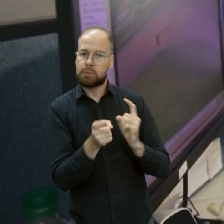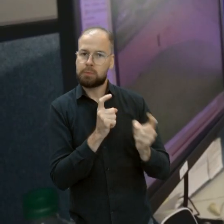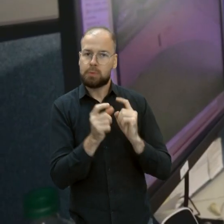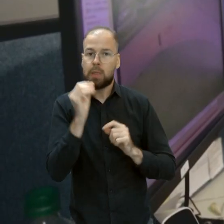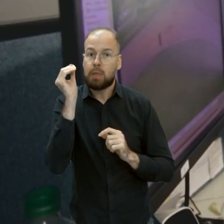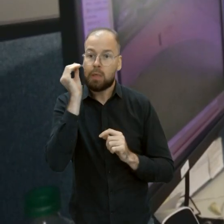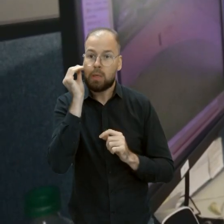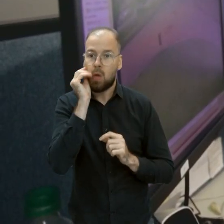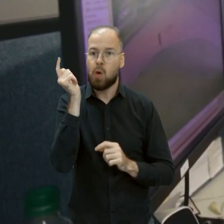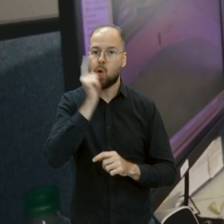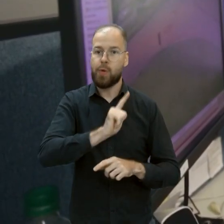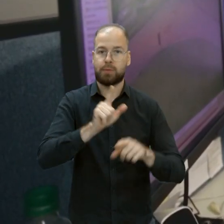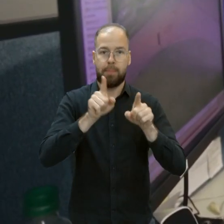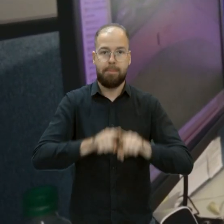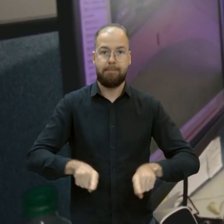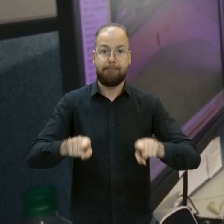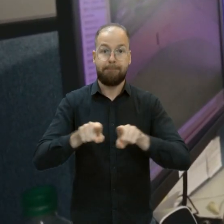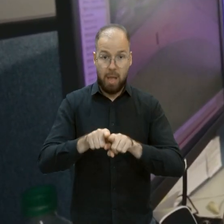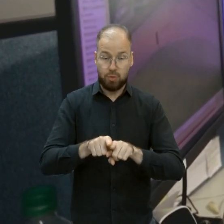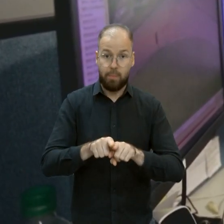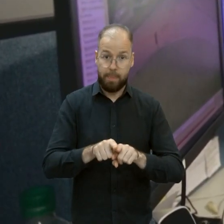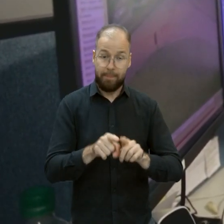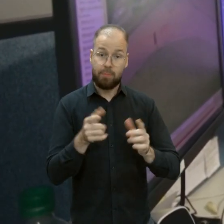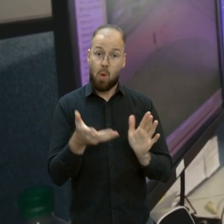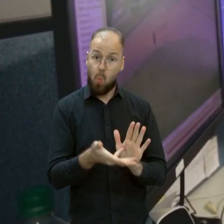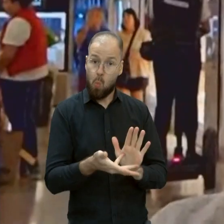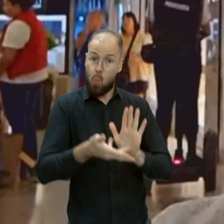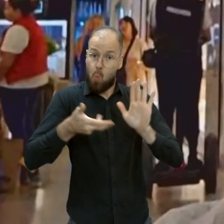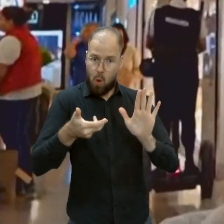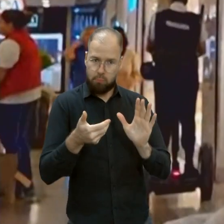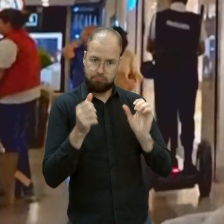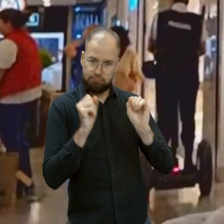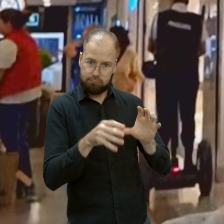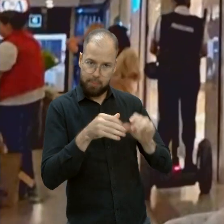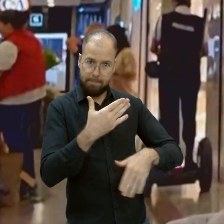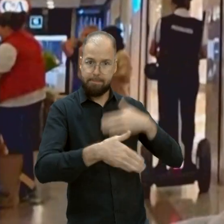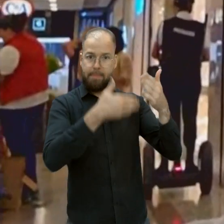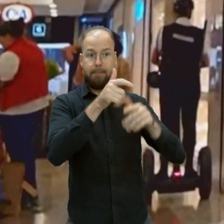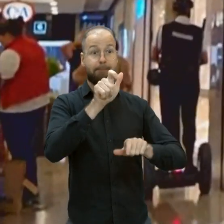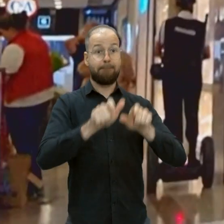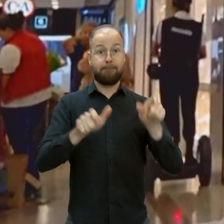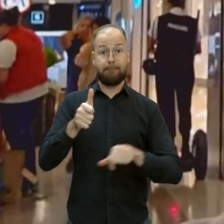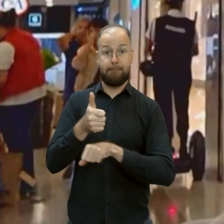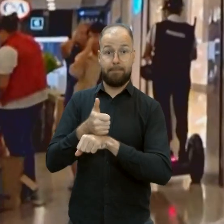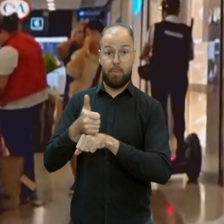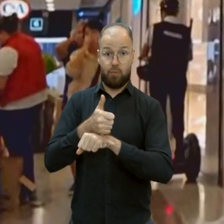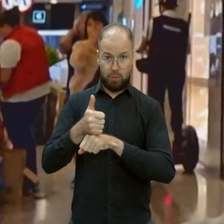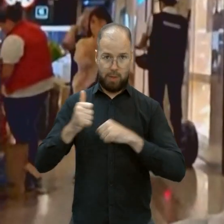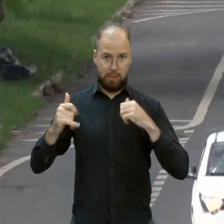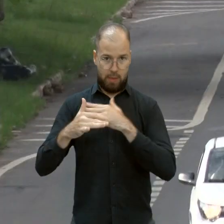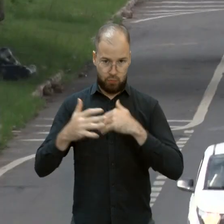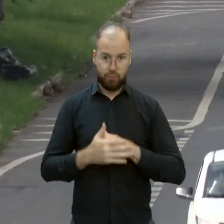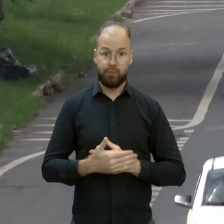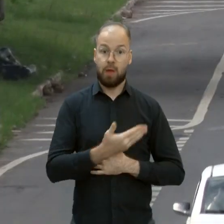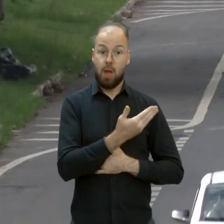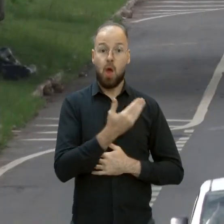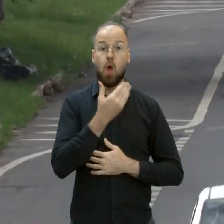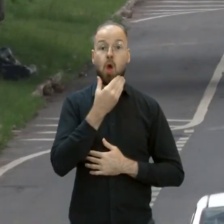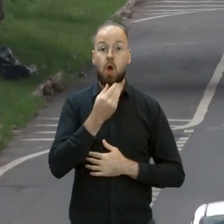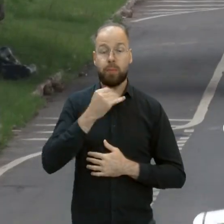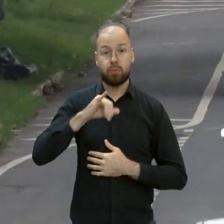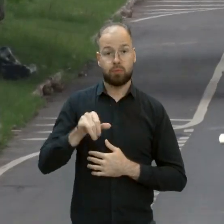para qualificar profissionais da gestão do trânsito. Segundo José Neto, presidente do CETRAN, uma das